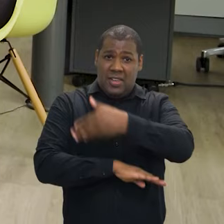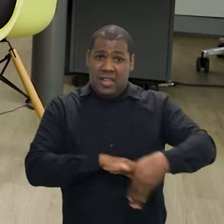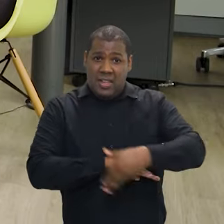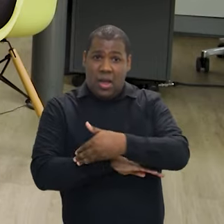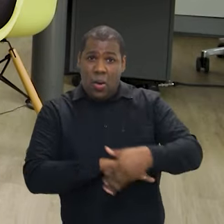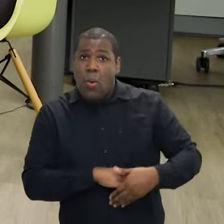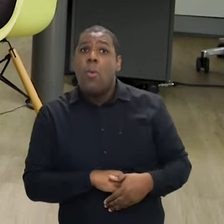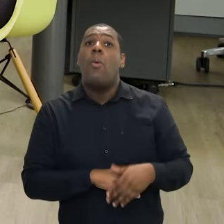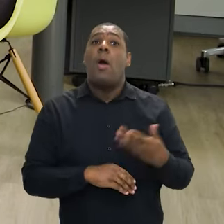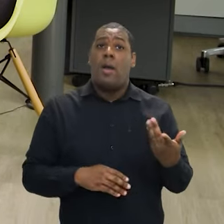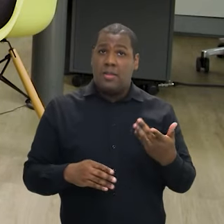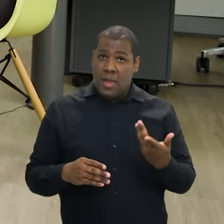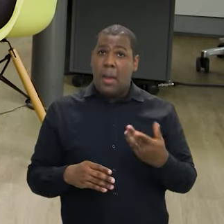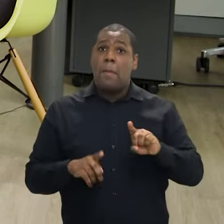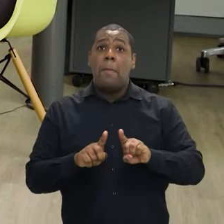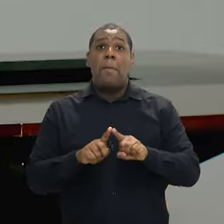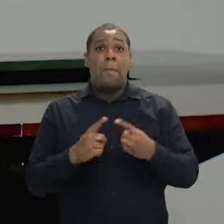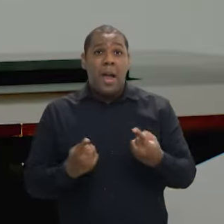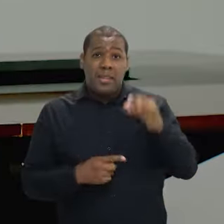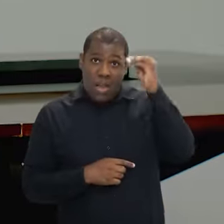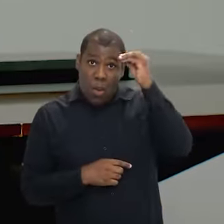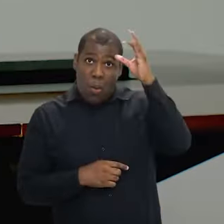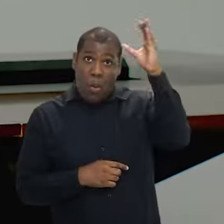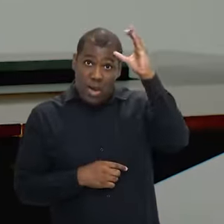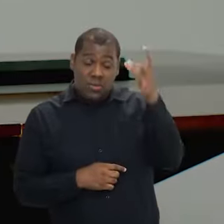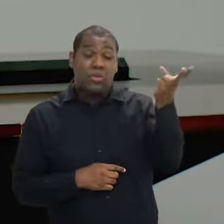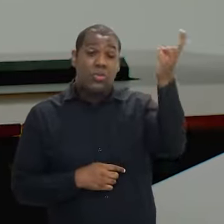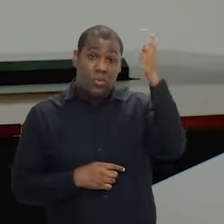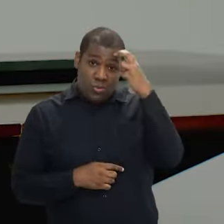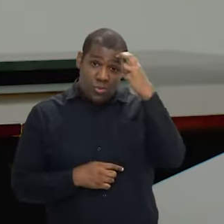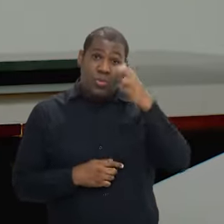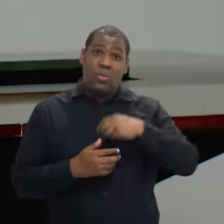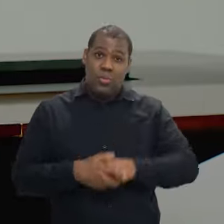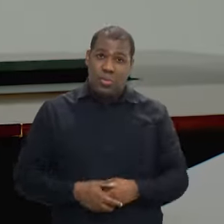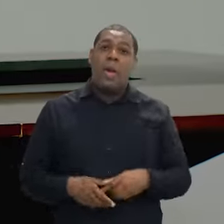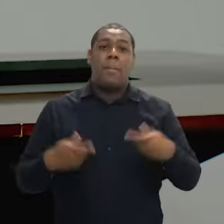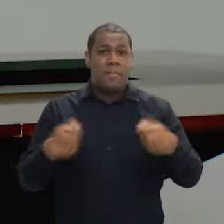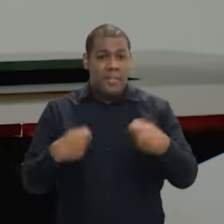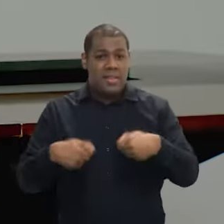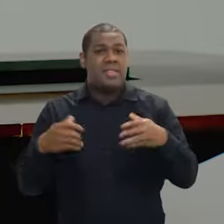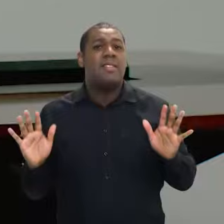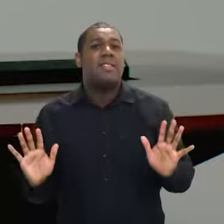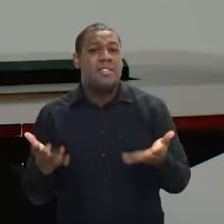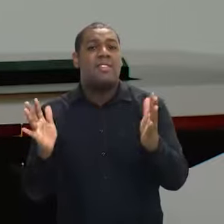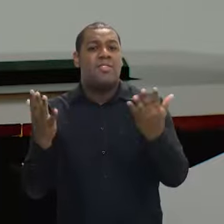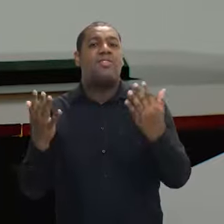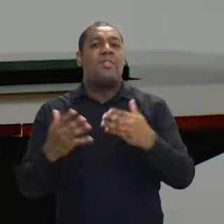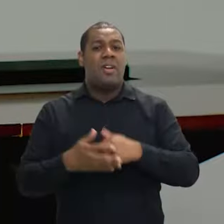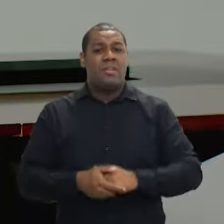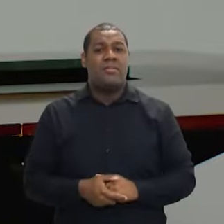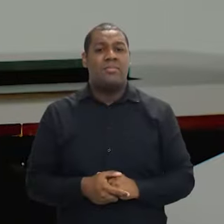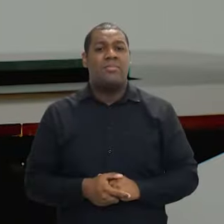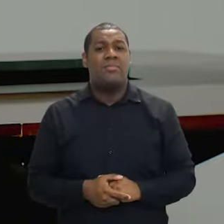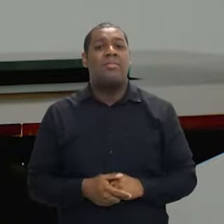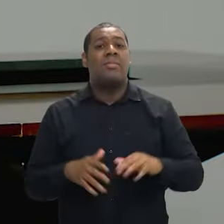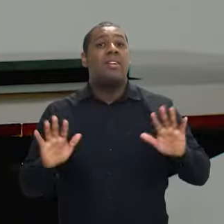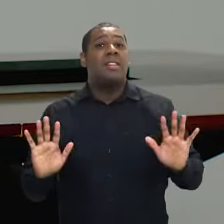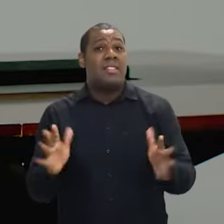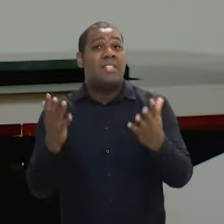promotores de cultura, são artistas, são pessoas que precisam de incentivo para, inclusive,